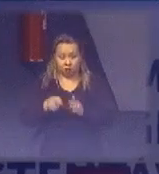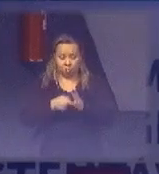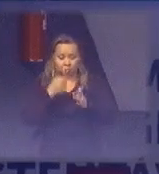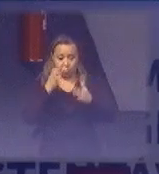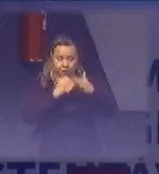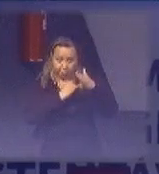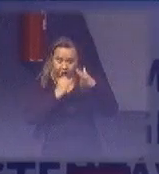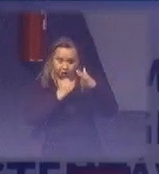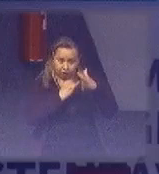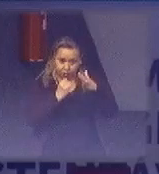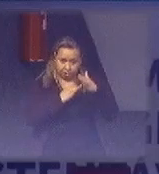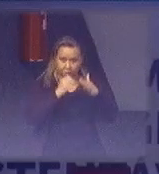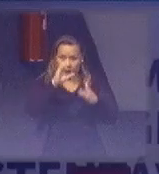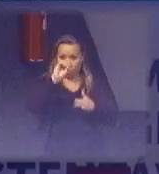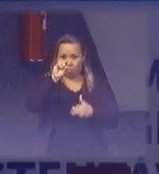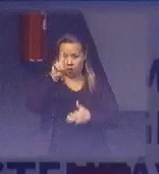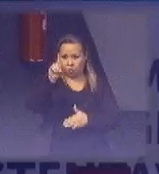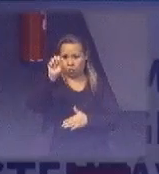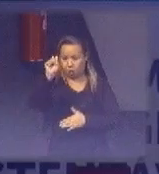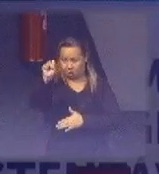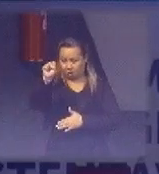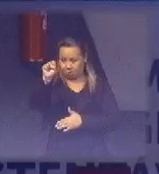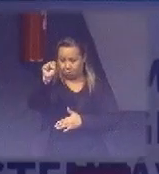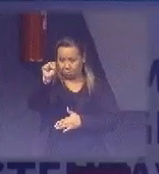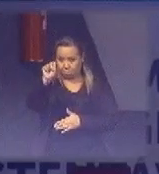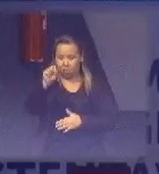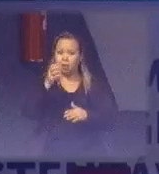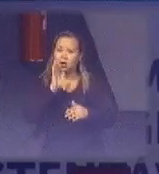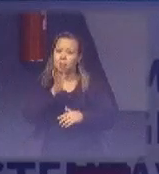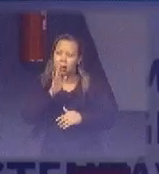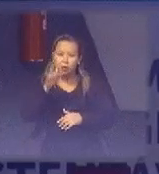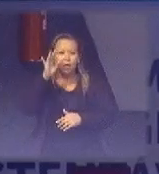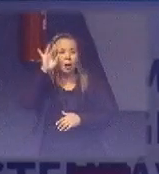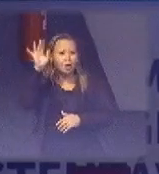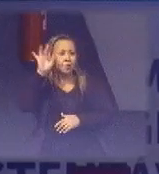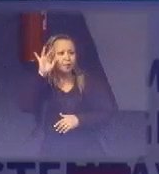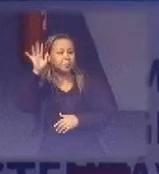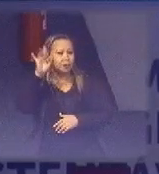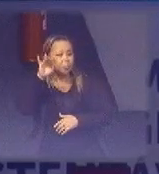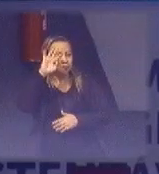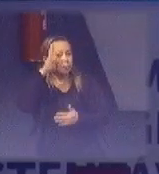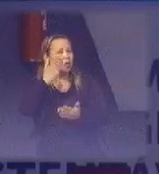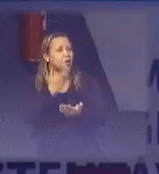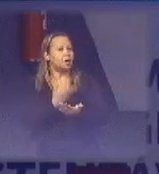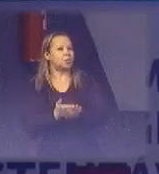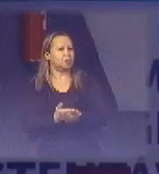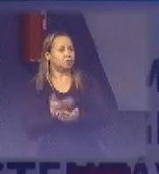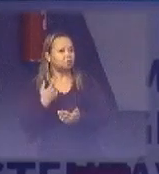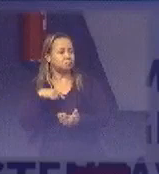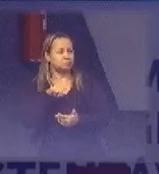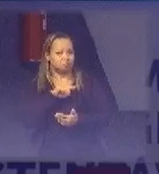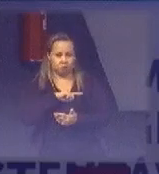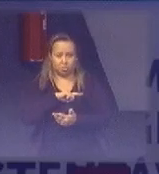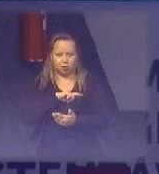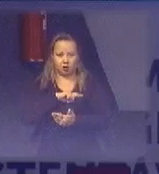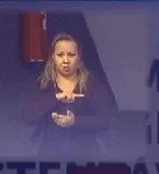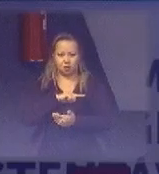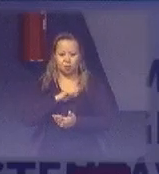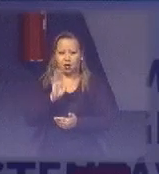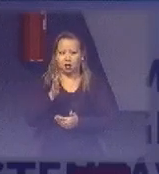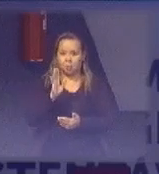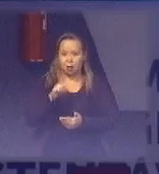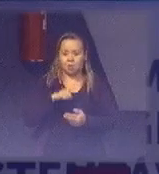ODS, eu já imagino, aliás, eu acredito que a gente atende dois.